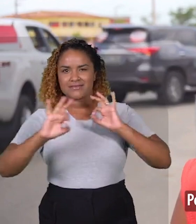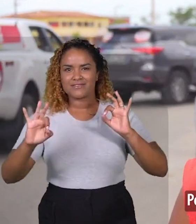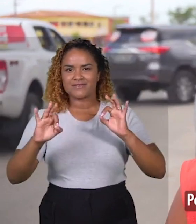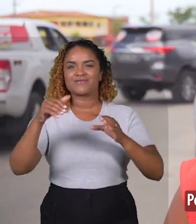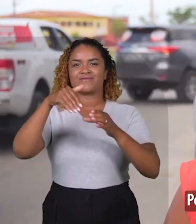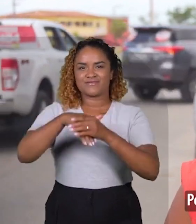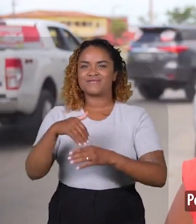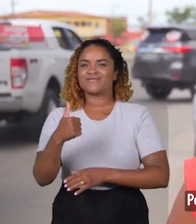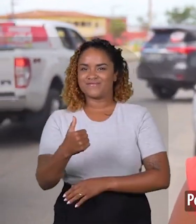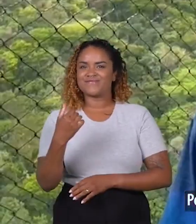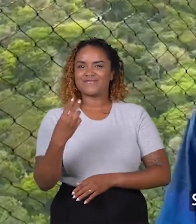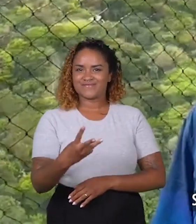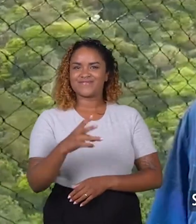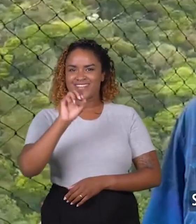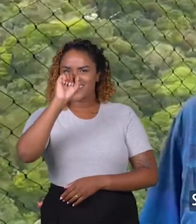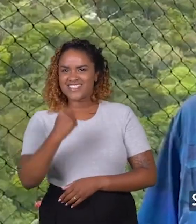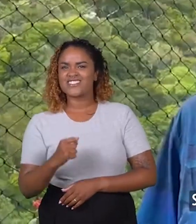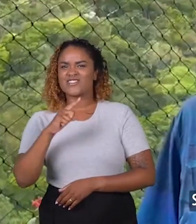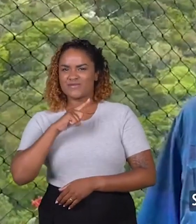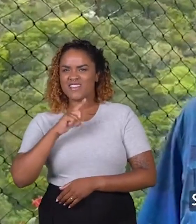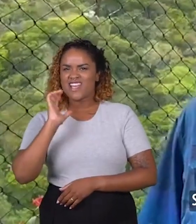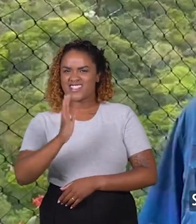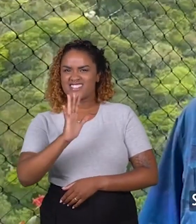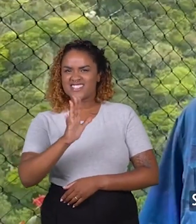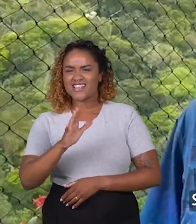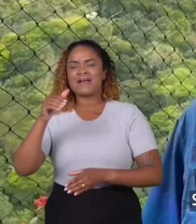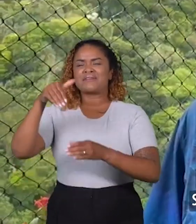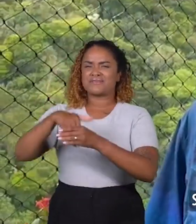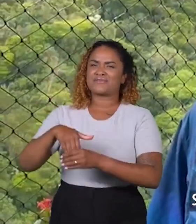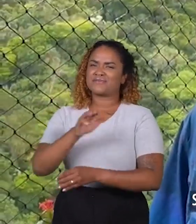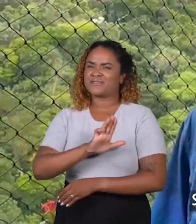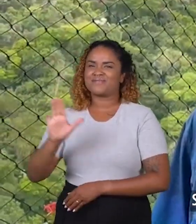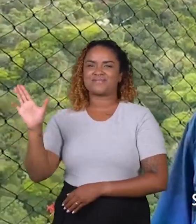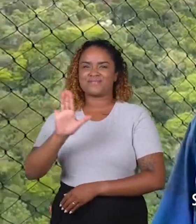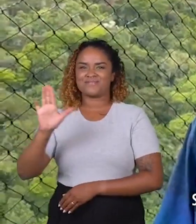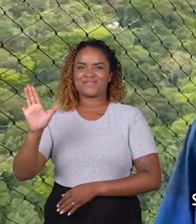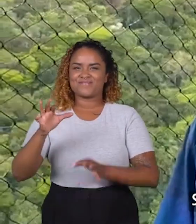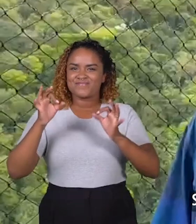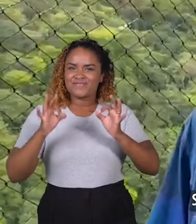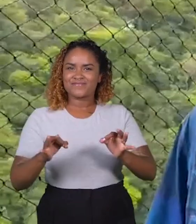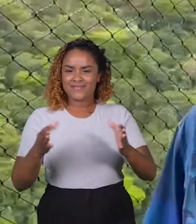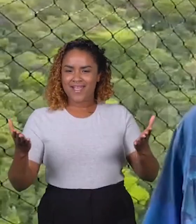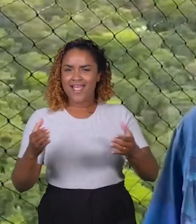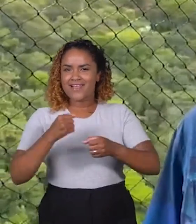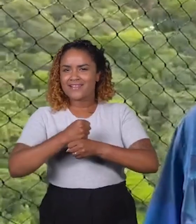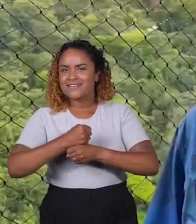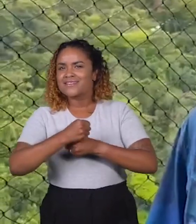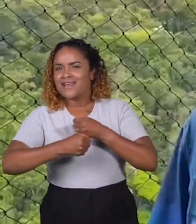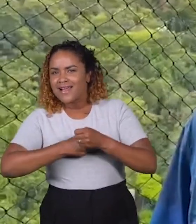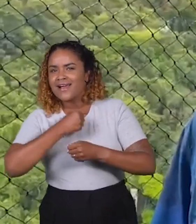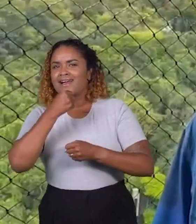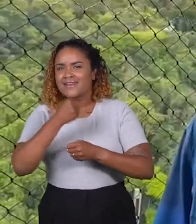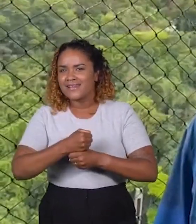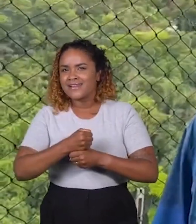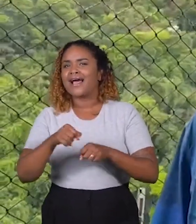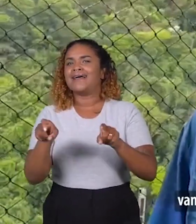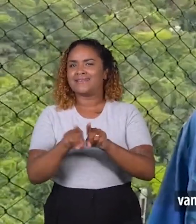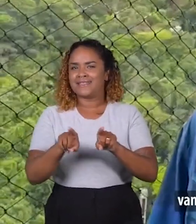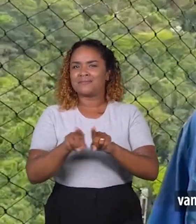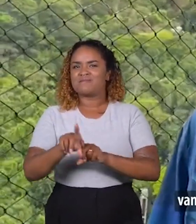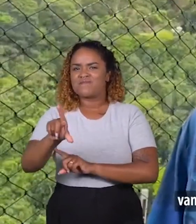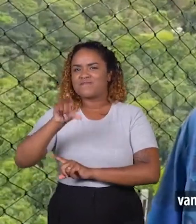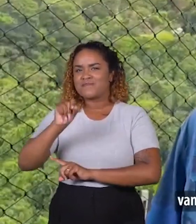Sergipe de todos, vote 13. Sergipe tem a tradição de votar em Lula. Felizmente, este ano, além de Lula,